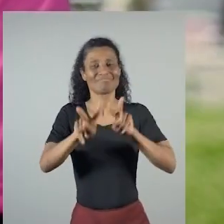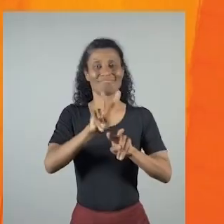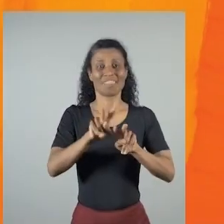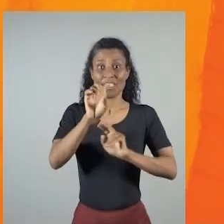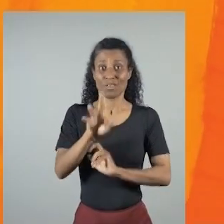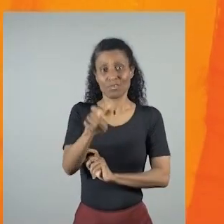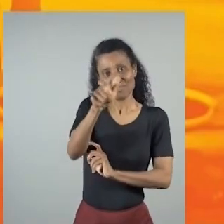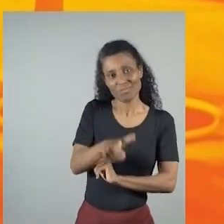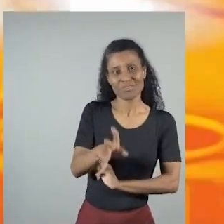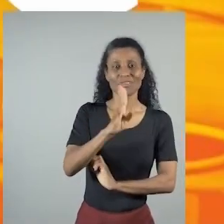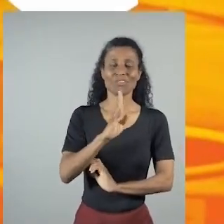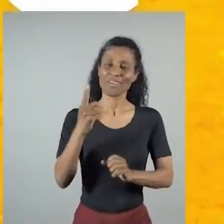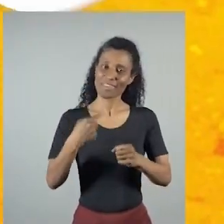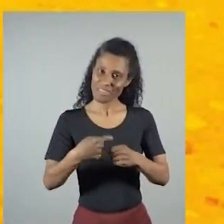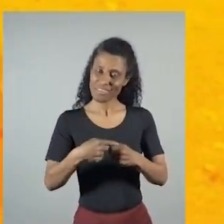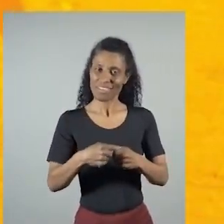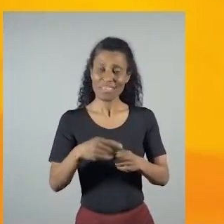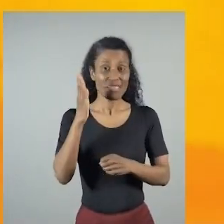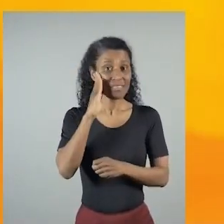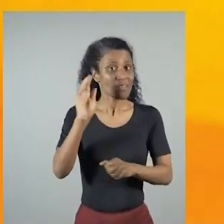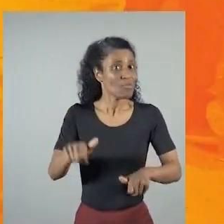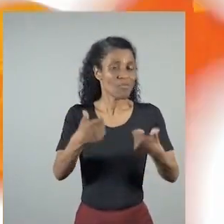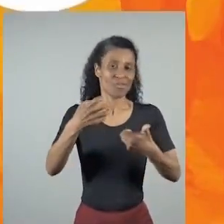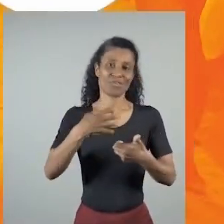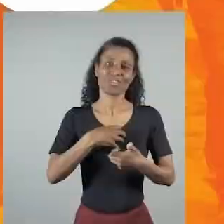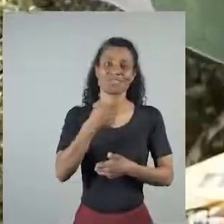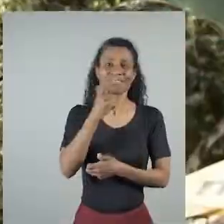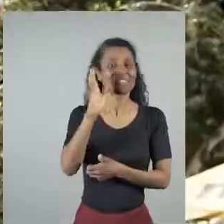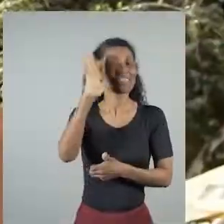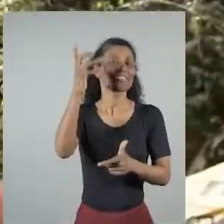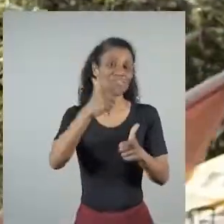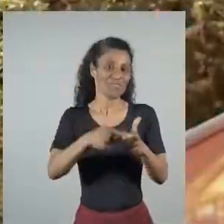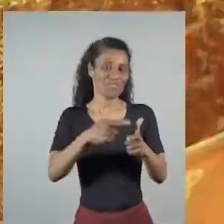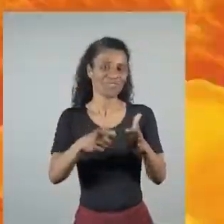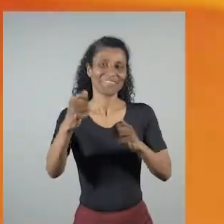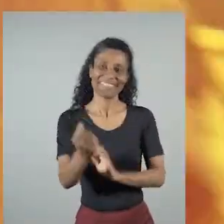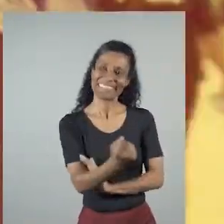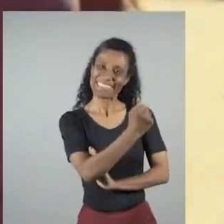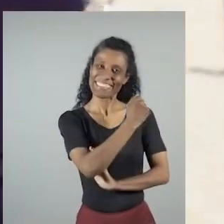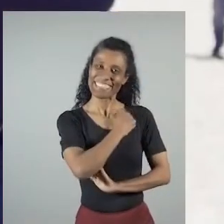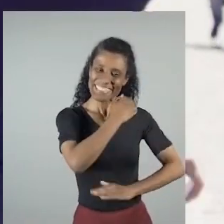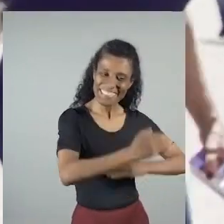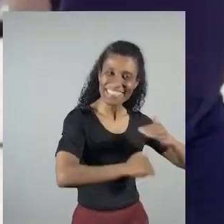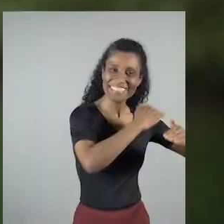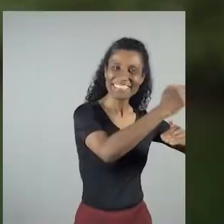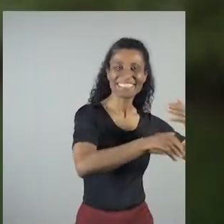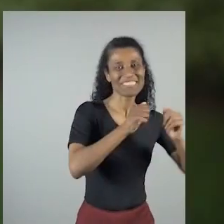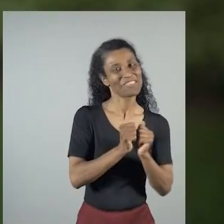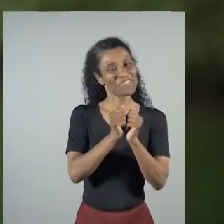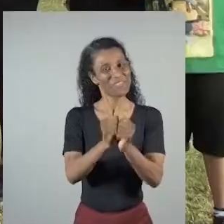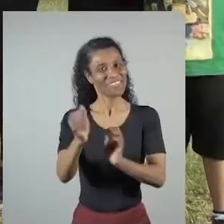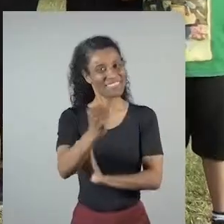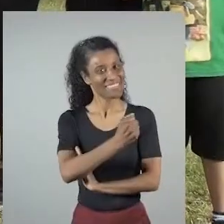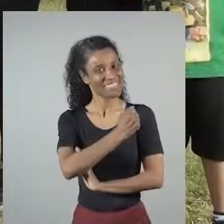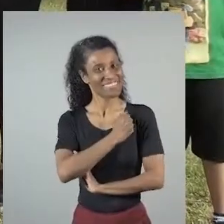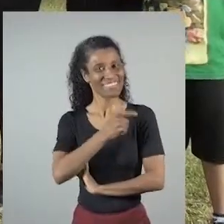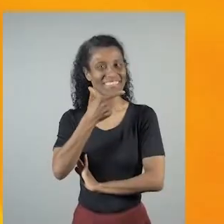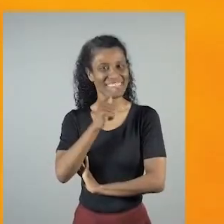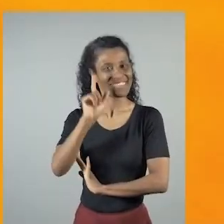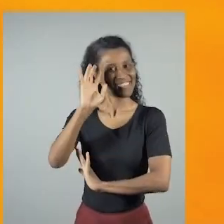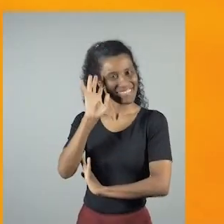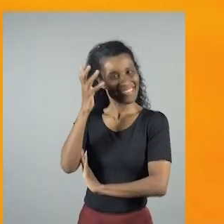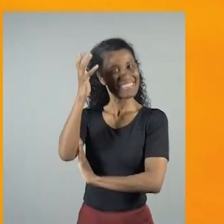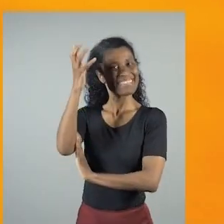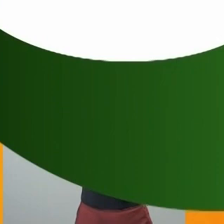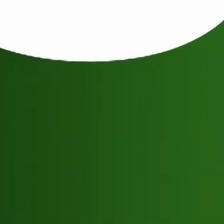olhar para isso. Só quem conhece a cidade, conhece a melhor solução. Com Melo toca pra frente, com o Melo a gente